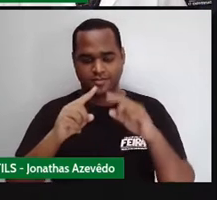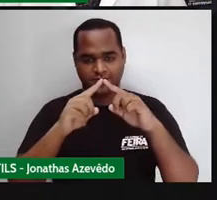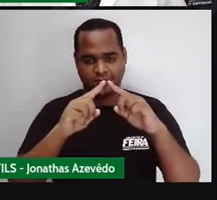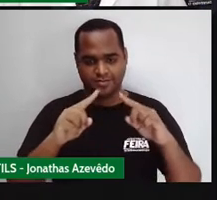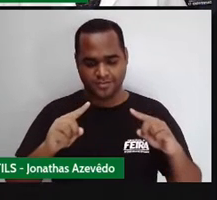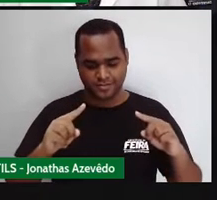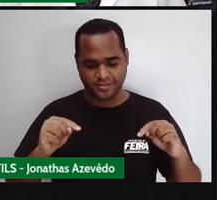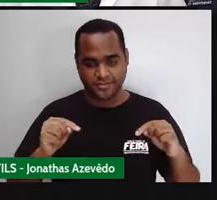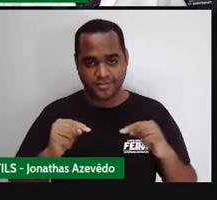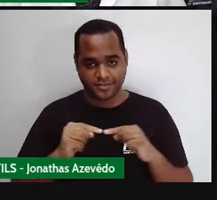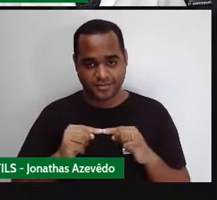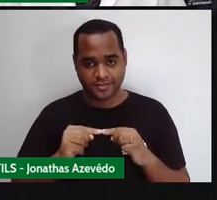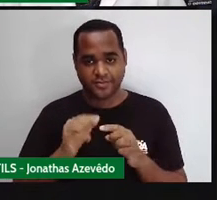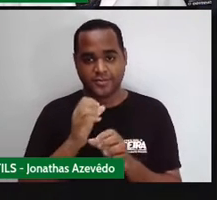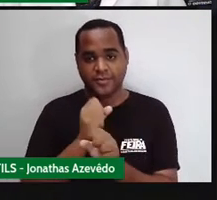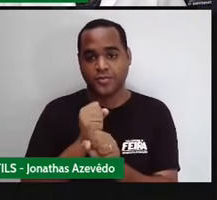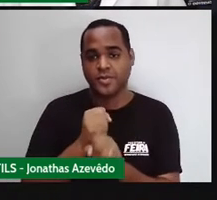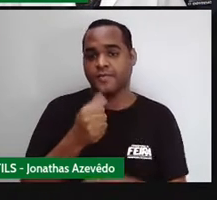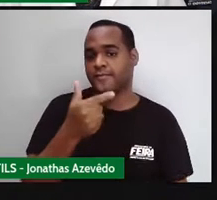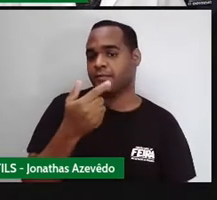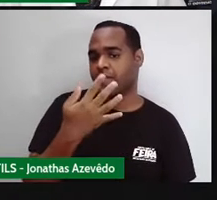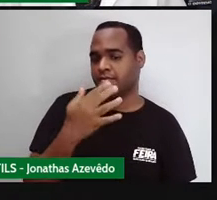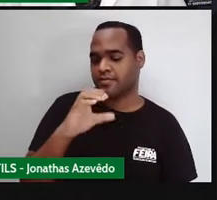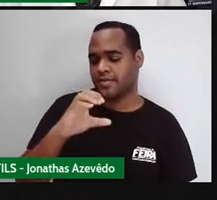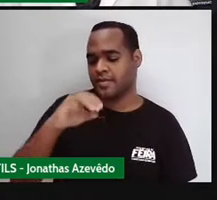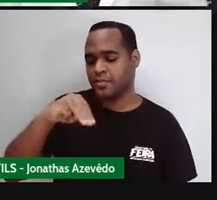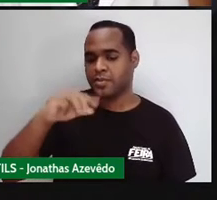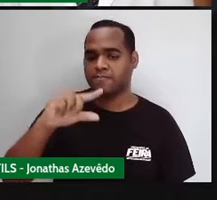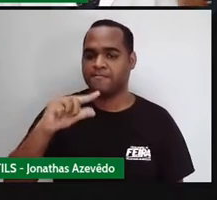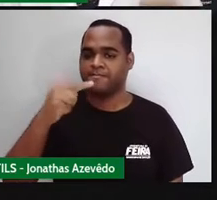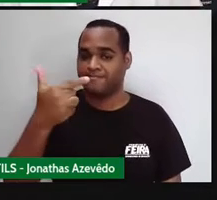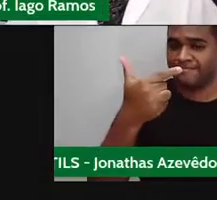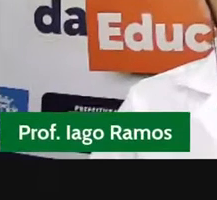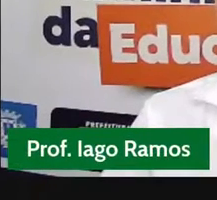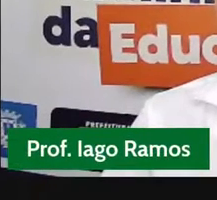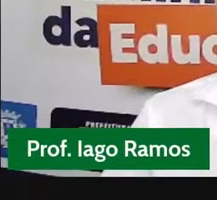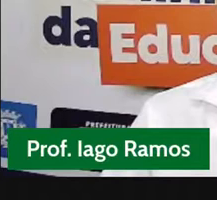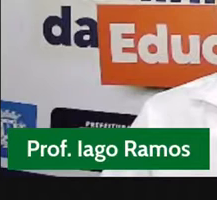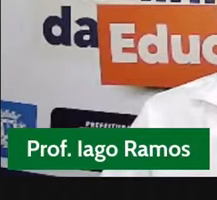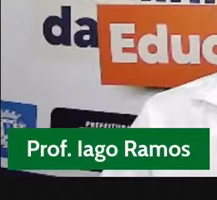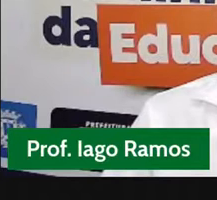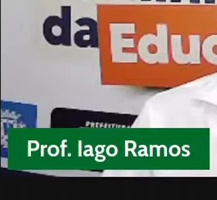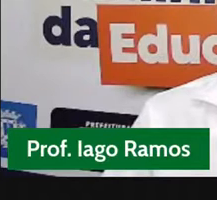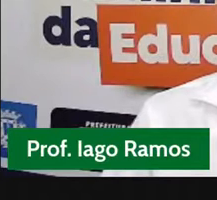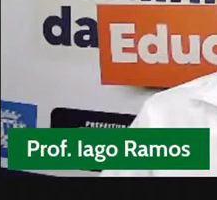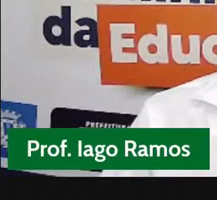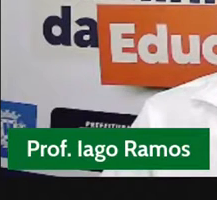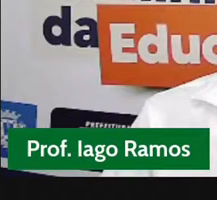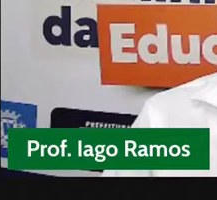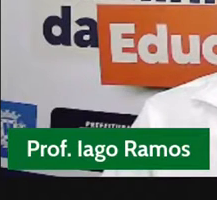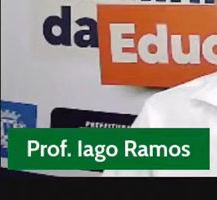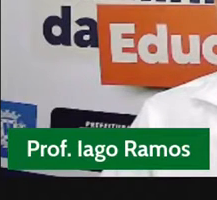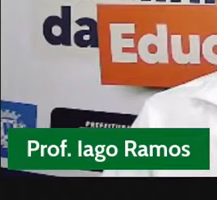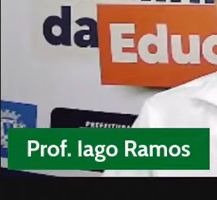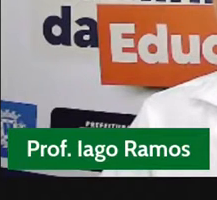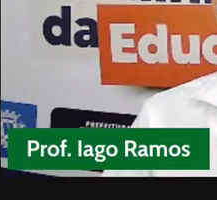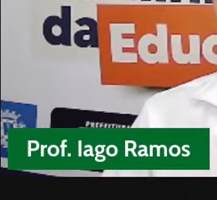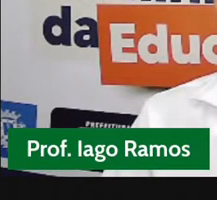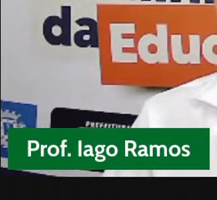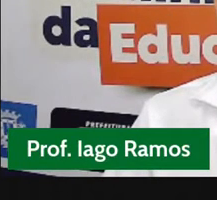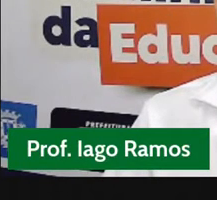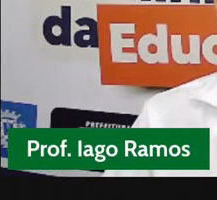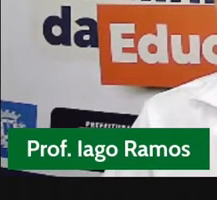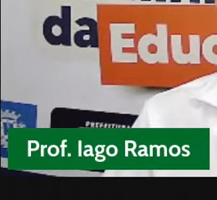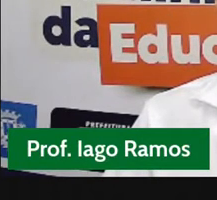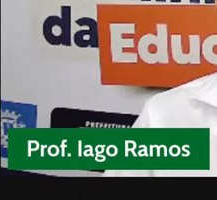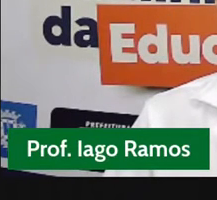quatro centímetros quadrados. Tá bom? Bom, então, pra gente finalizar agora a nossa aula, vamos voltar pra